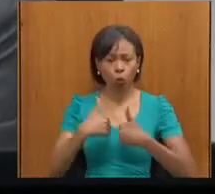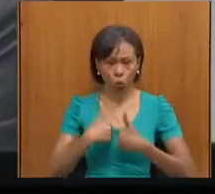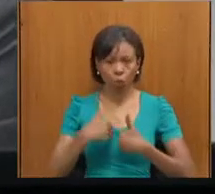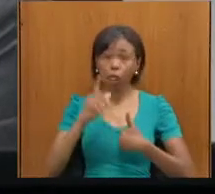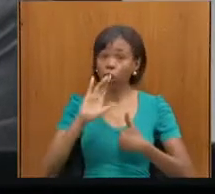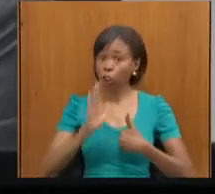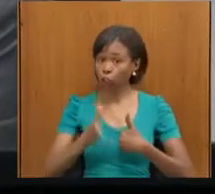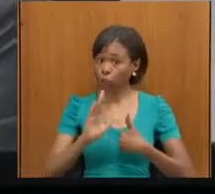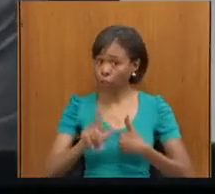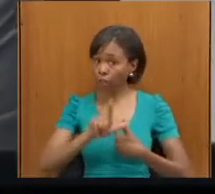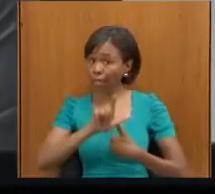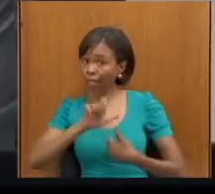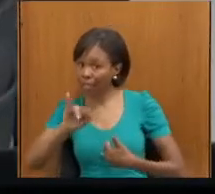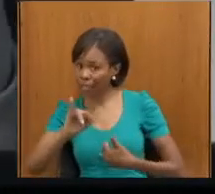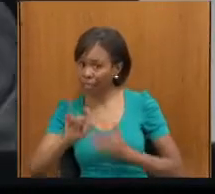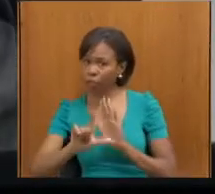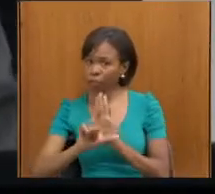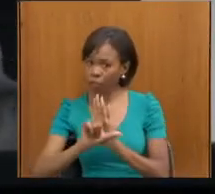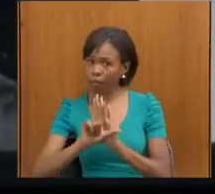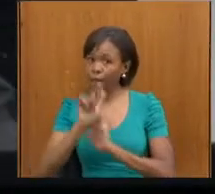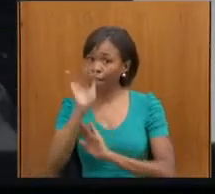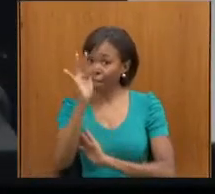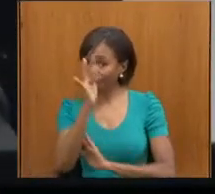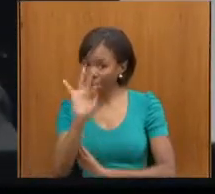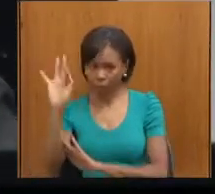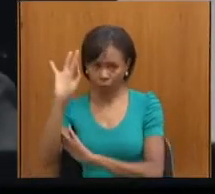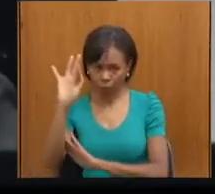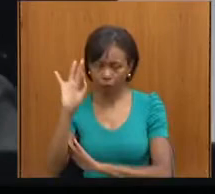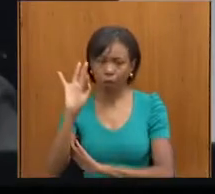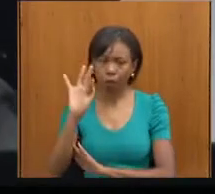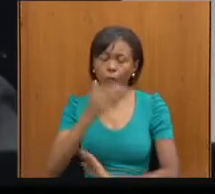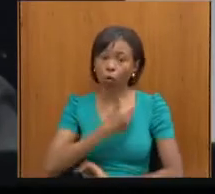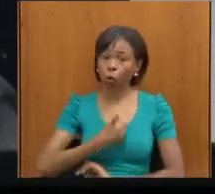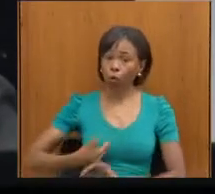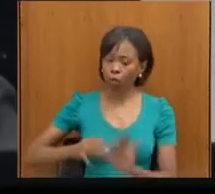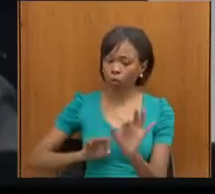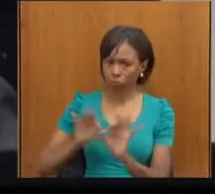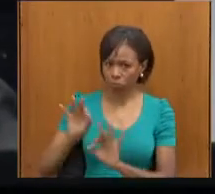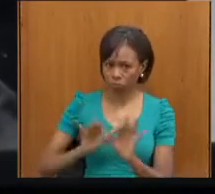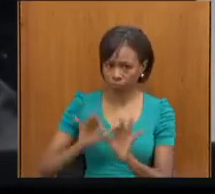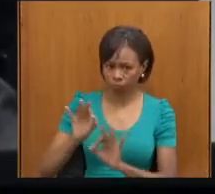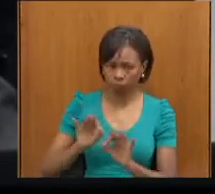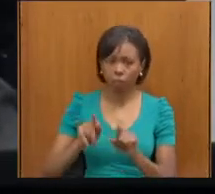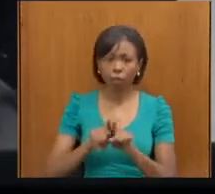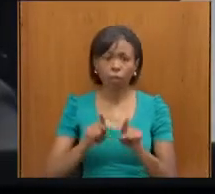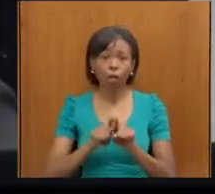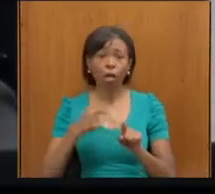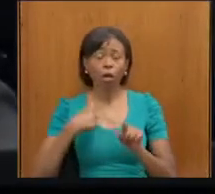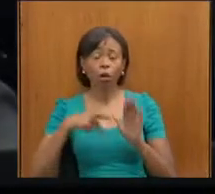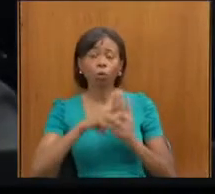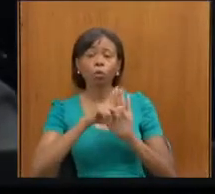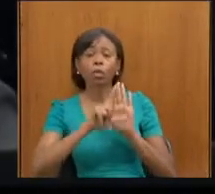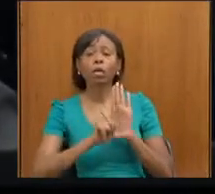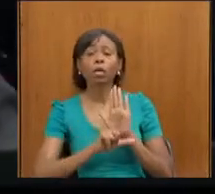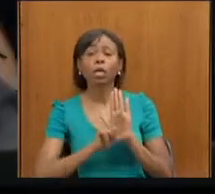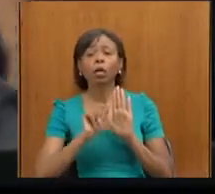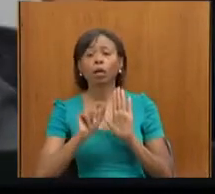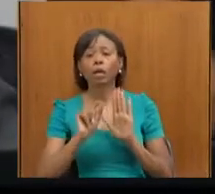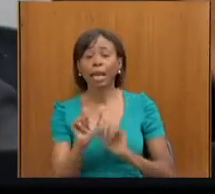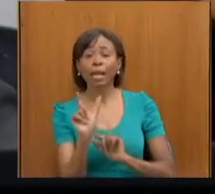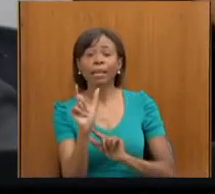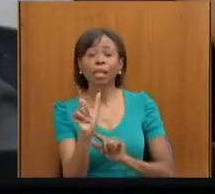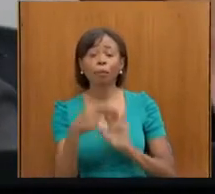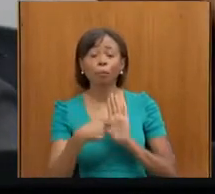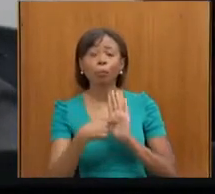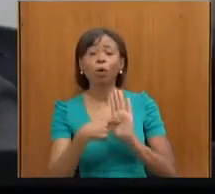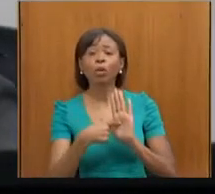governo já está fazendo a impressão. Eu entrei com o projeto que institui a carteira de identificação da pessoa com doença rara, que é a